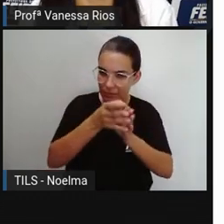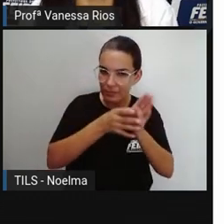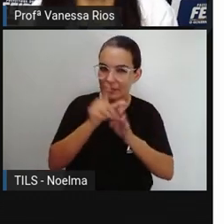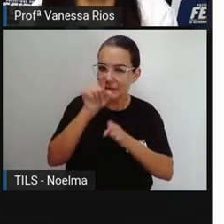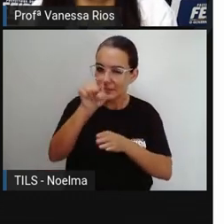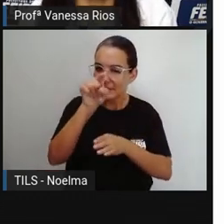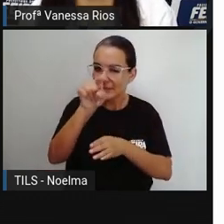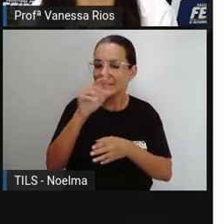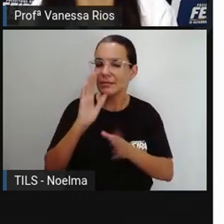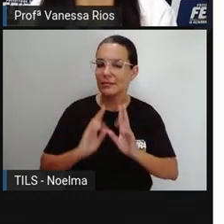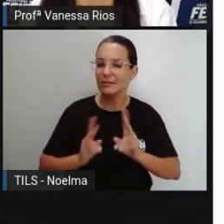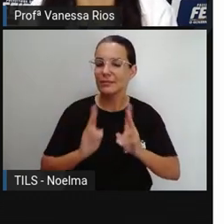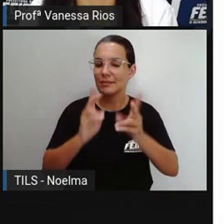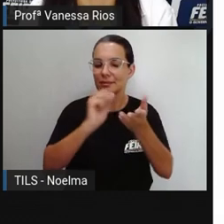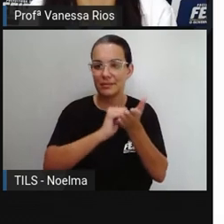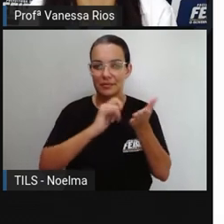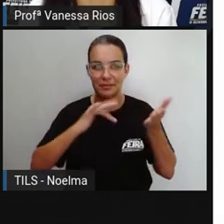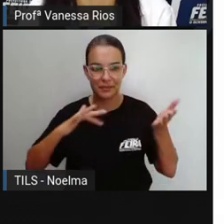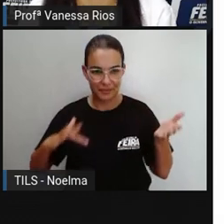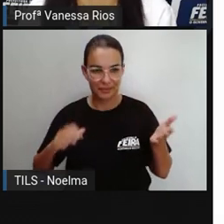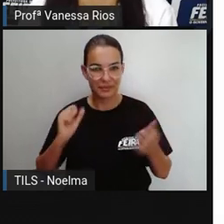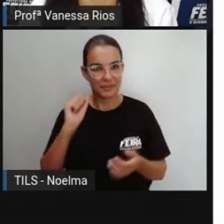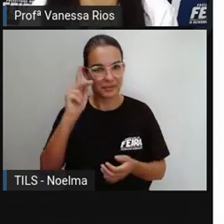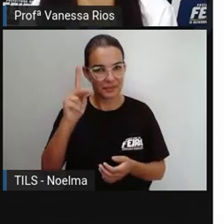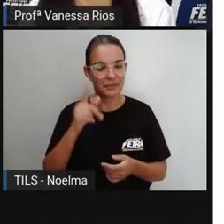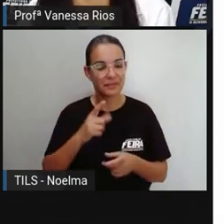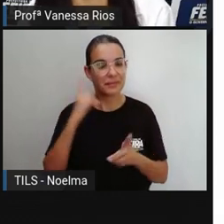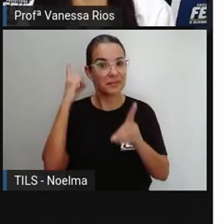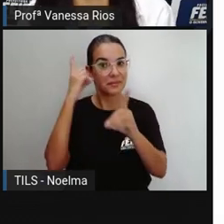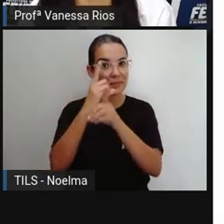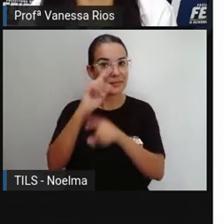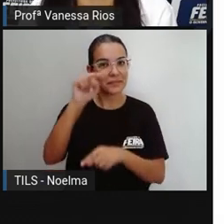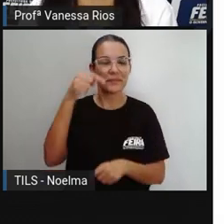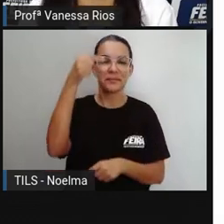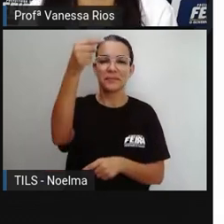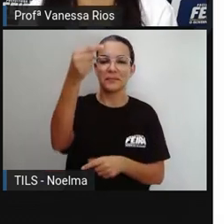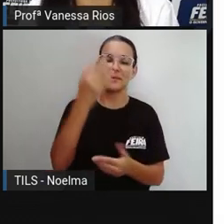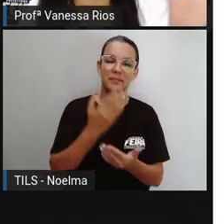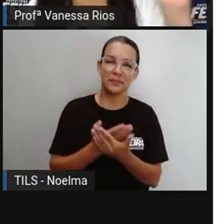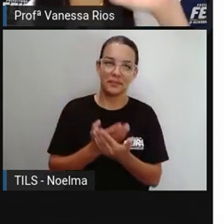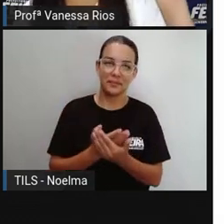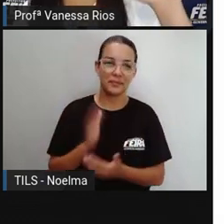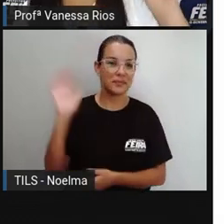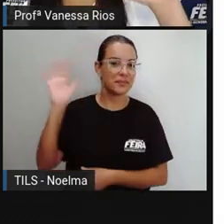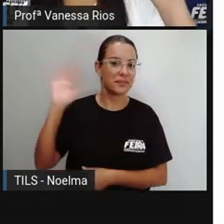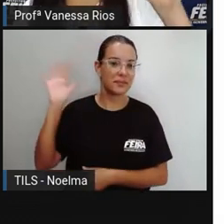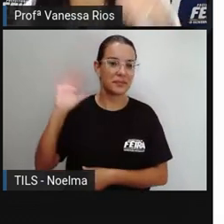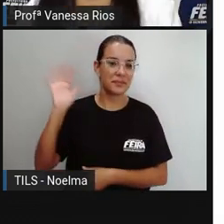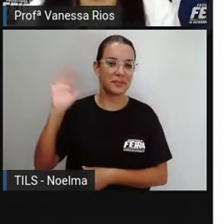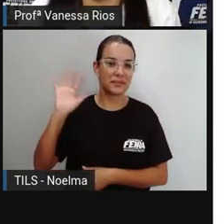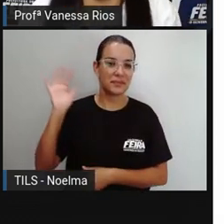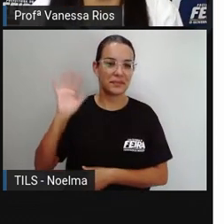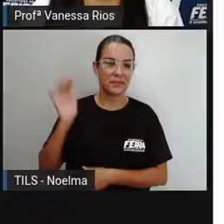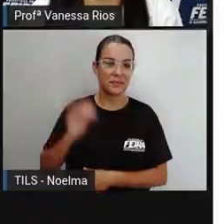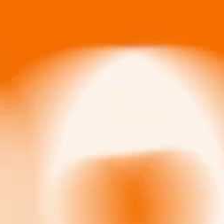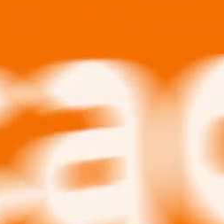vai dar continuidade à sua atividade, tá certo? E a gente se encontra aí numa próxima aula, ó. Tchau, tchau.